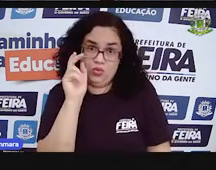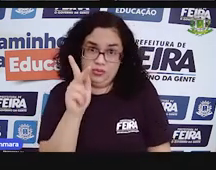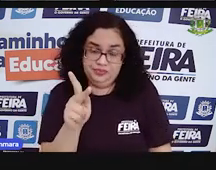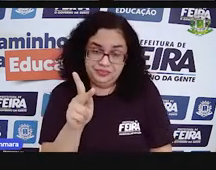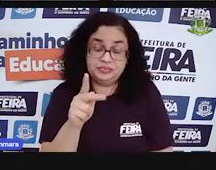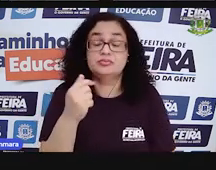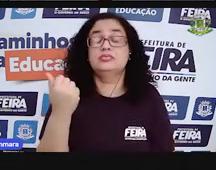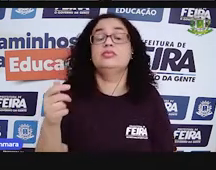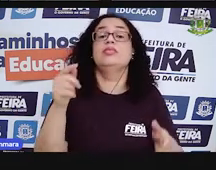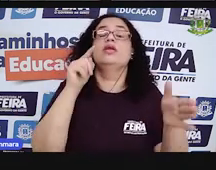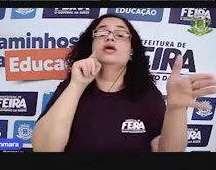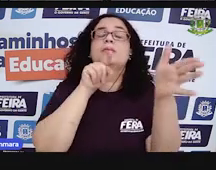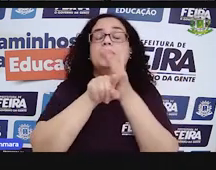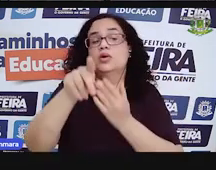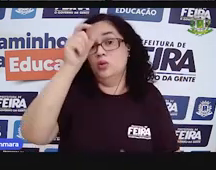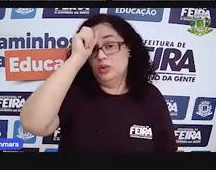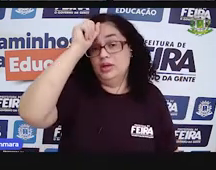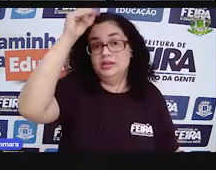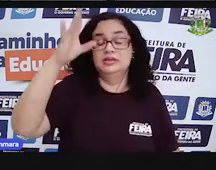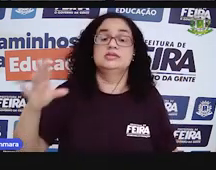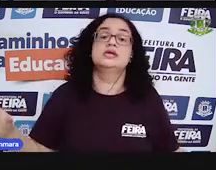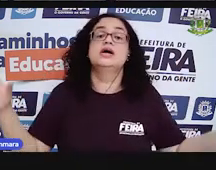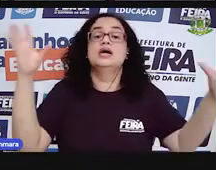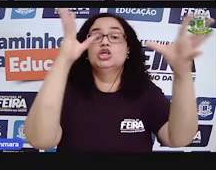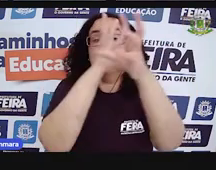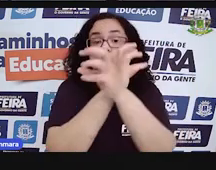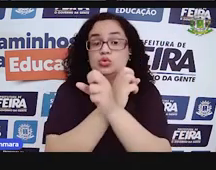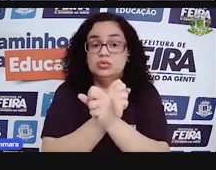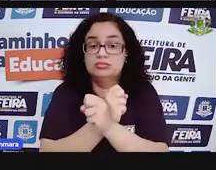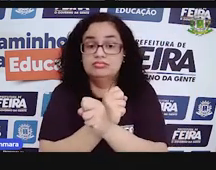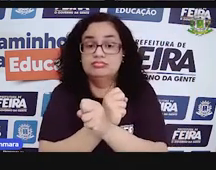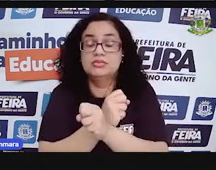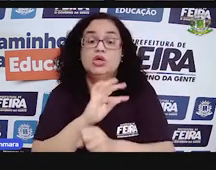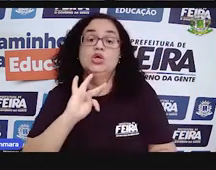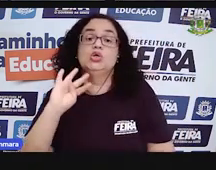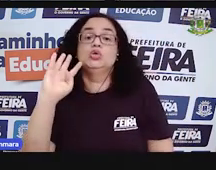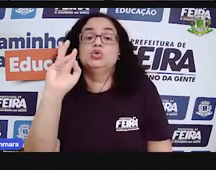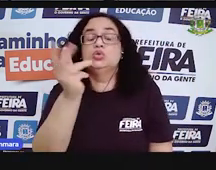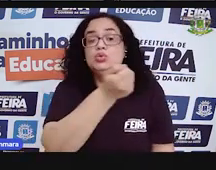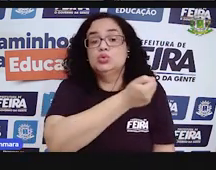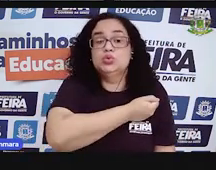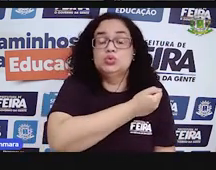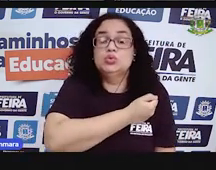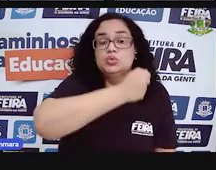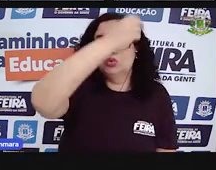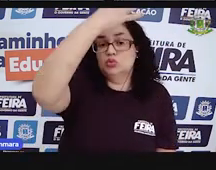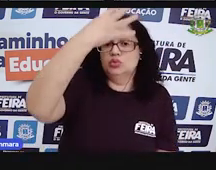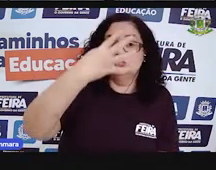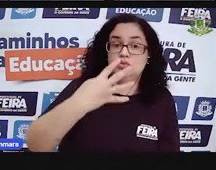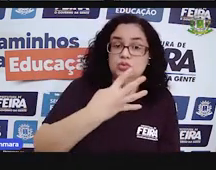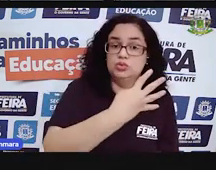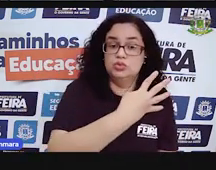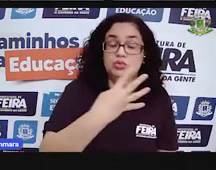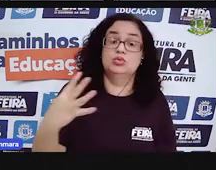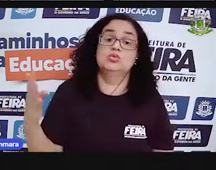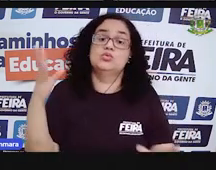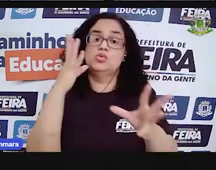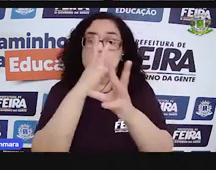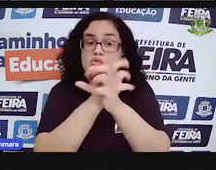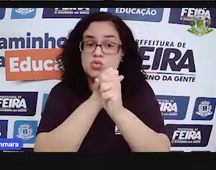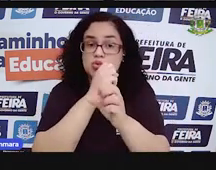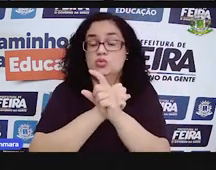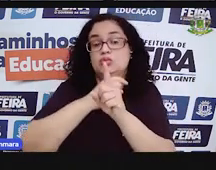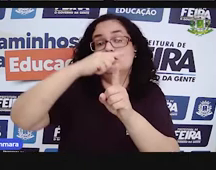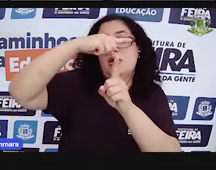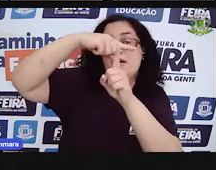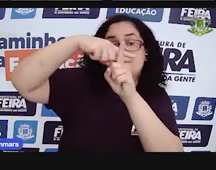para essa pergunta, a ideia é juntar todos os valores dessa tabela aí, ó, fazer uma conta de mais com todos